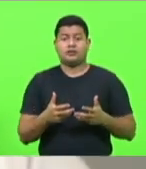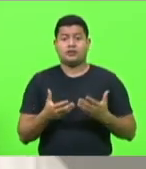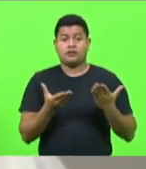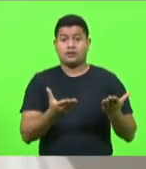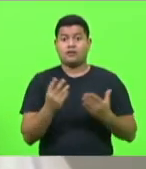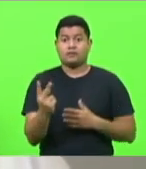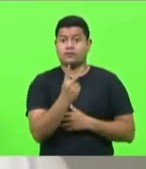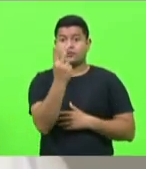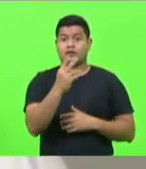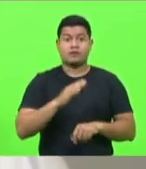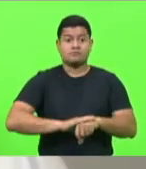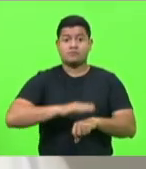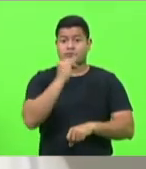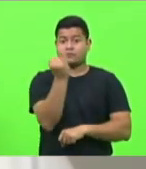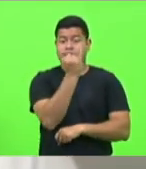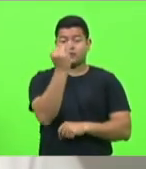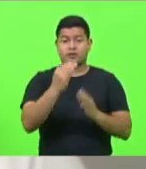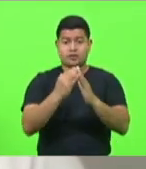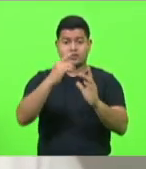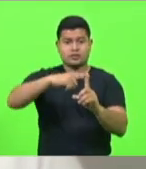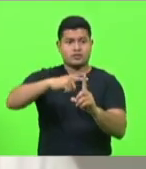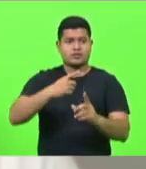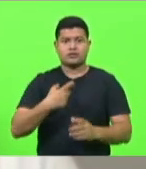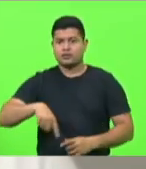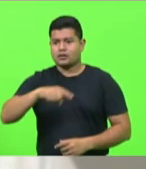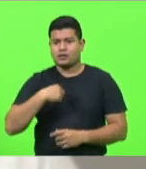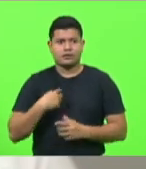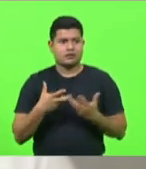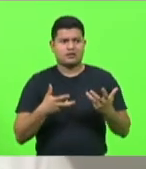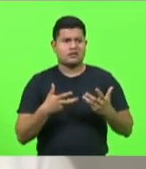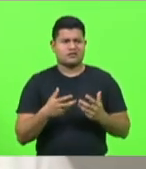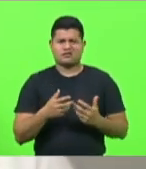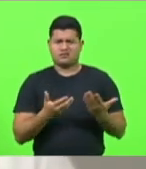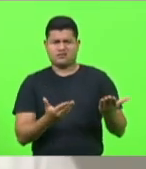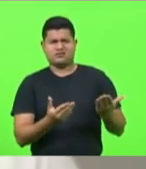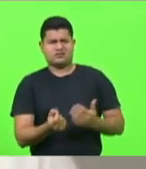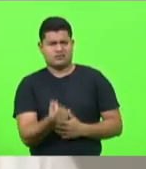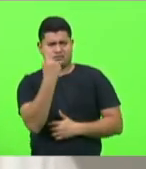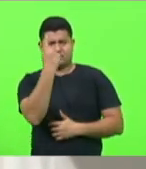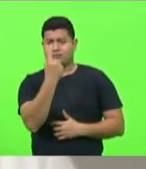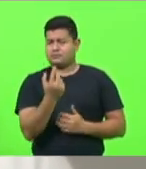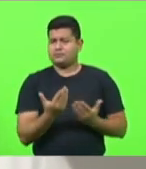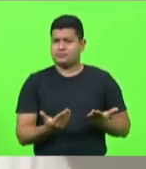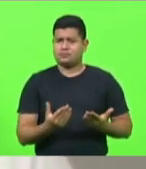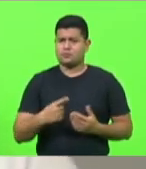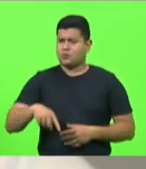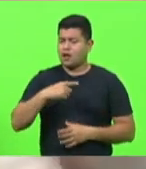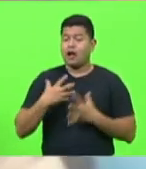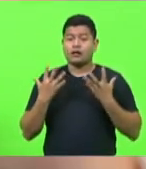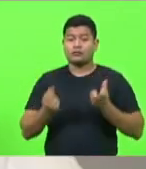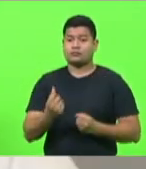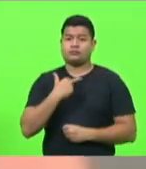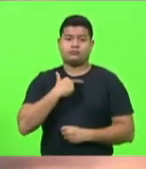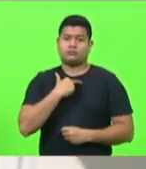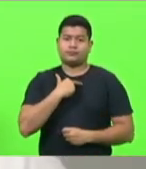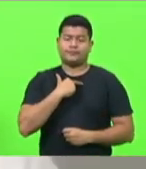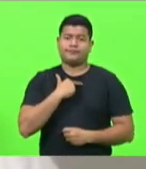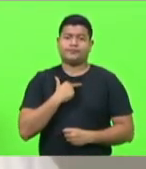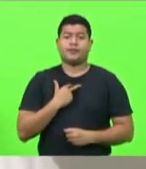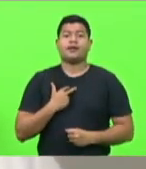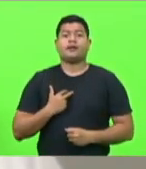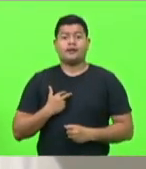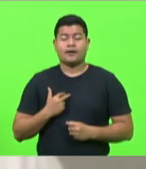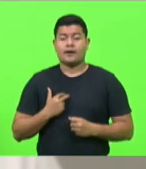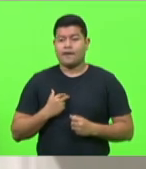tempos loucos esses que vivemos. Mas nós não podemos aceitar e não podemos baixar nossa cabeça